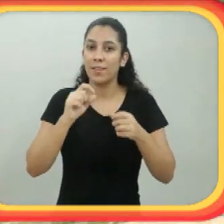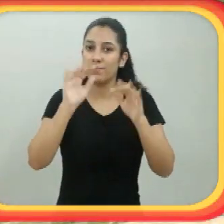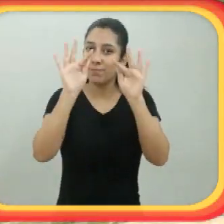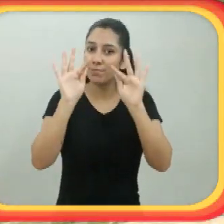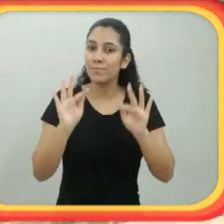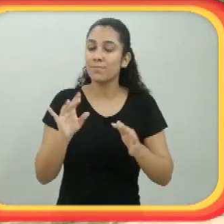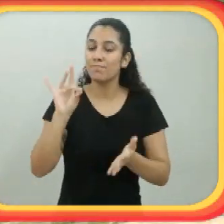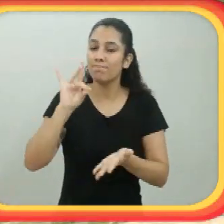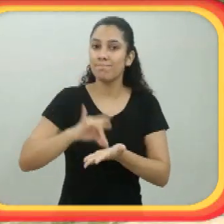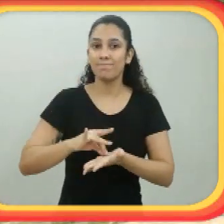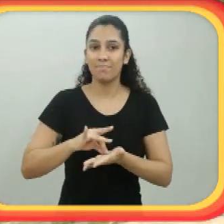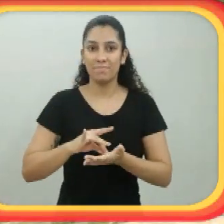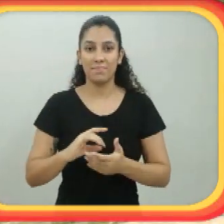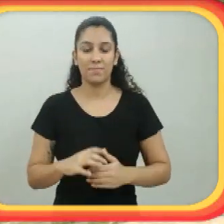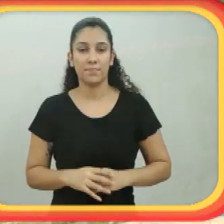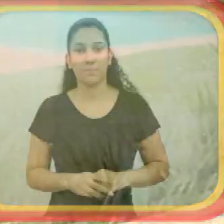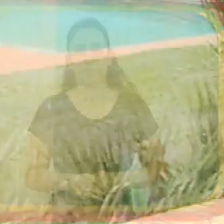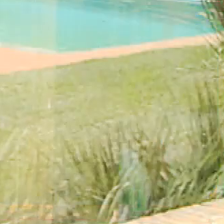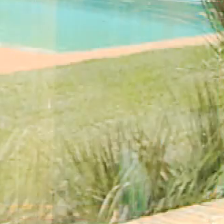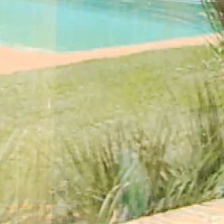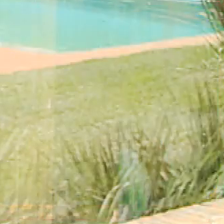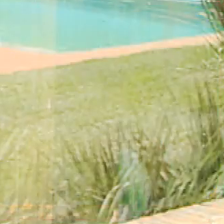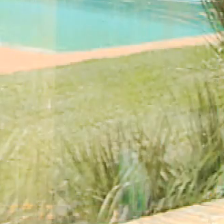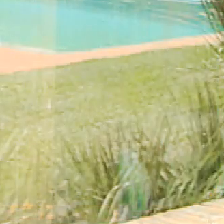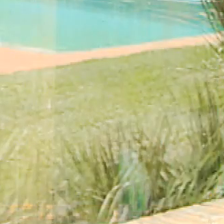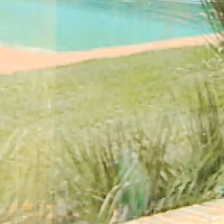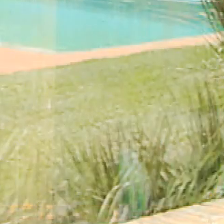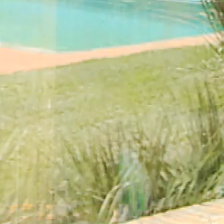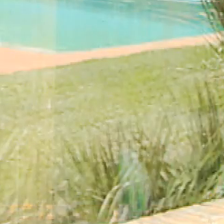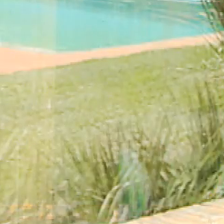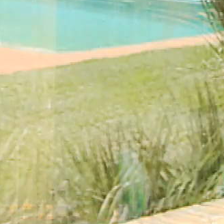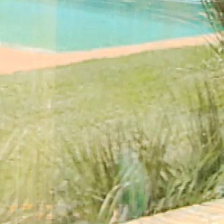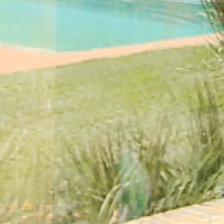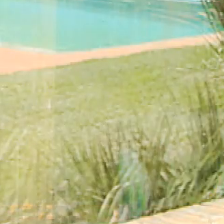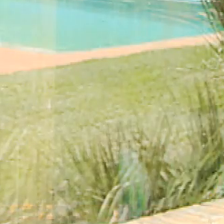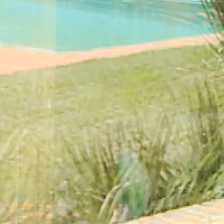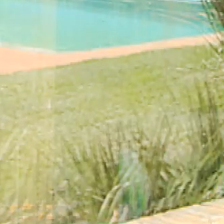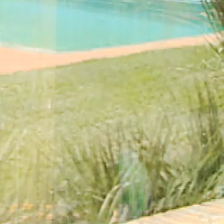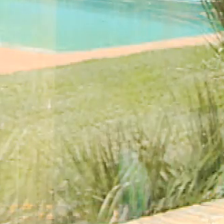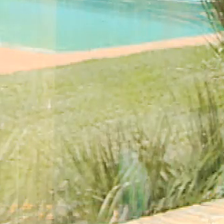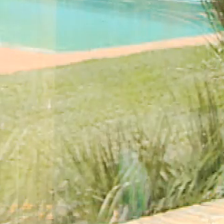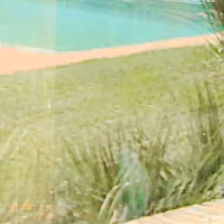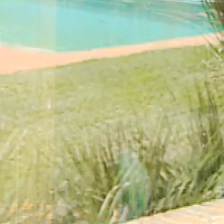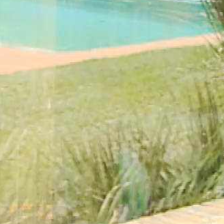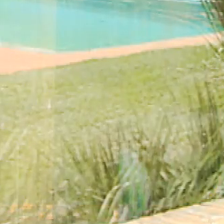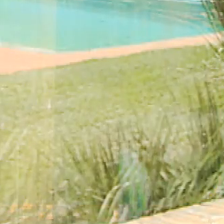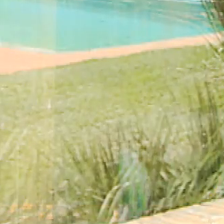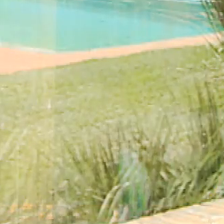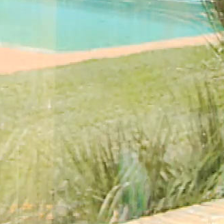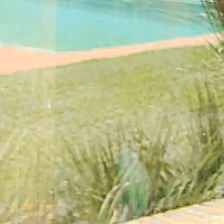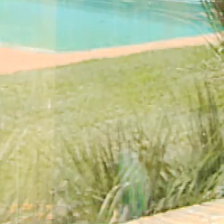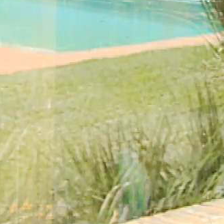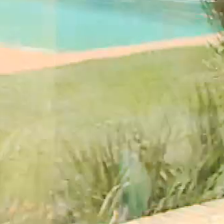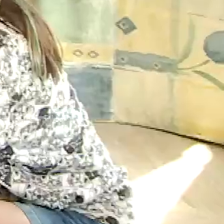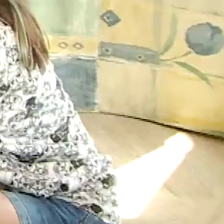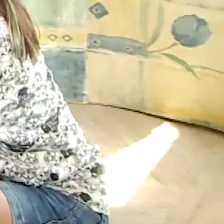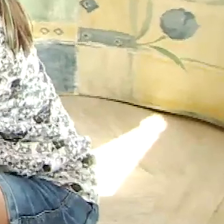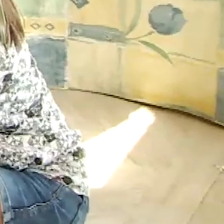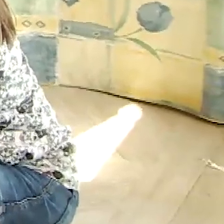foi também um divisor de águas para mim. Para eu, de fato, retomar minha vida, né? Voltar a ser feliz, de verdade.